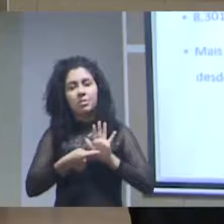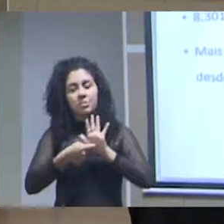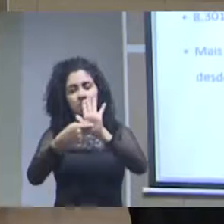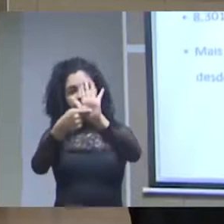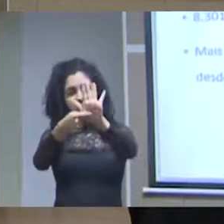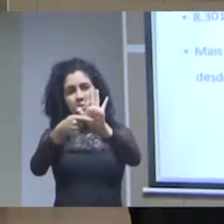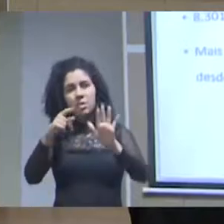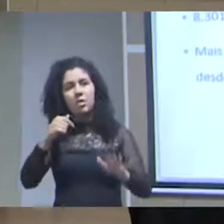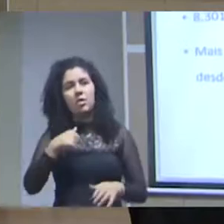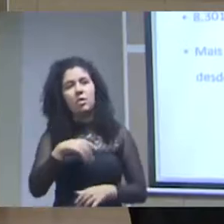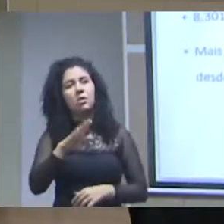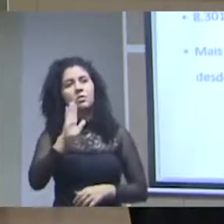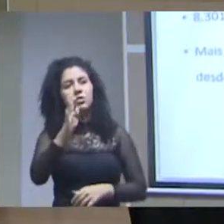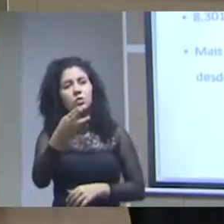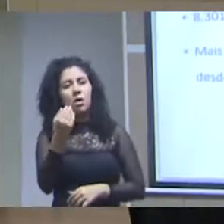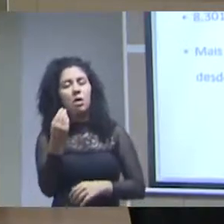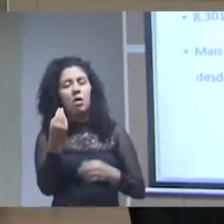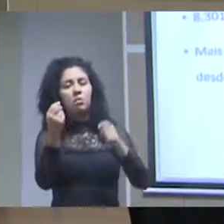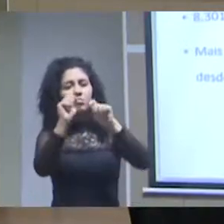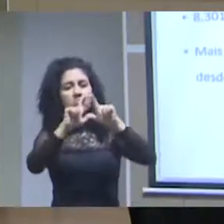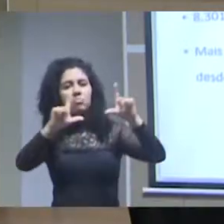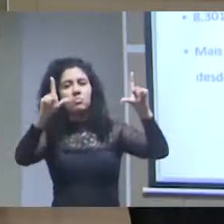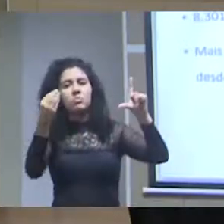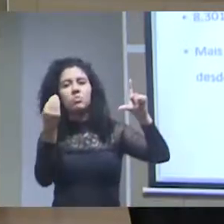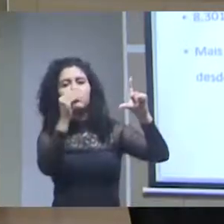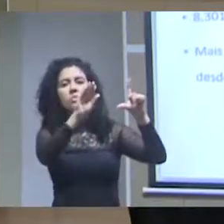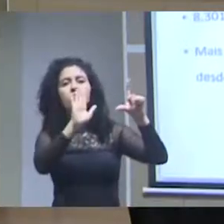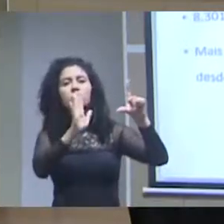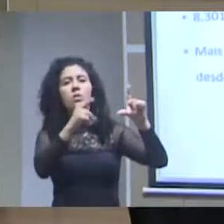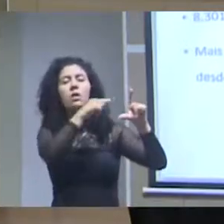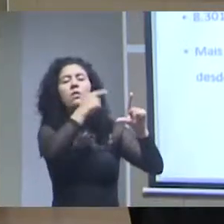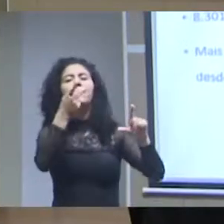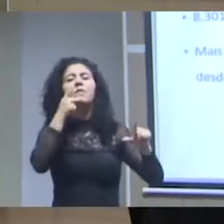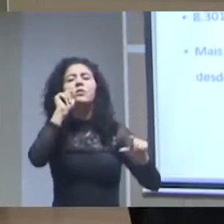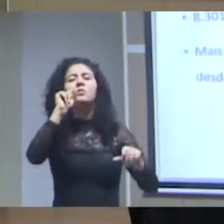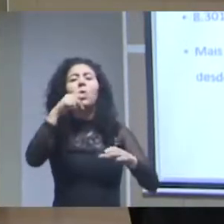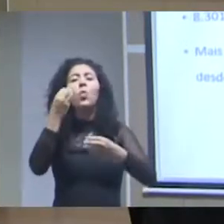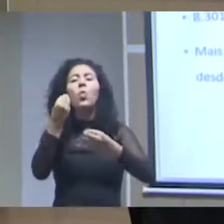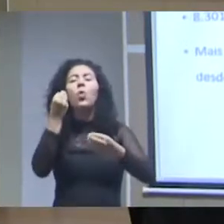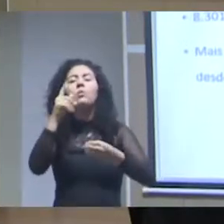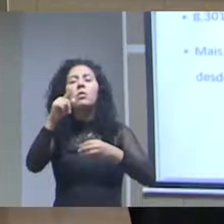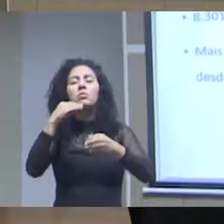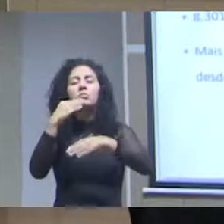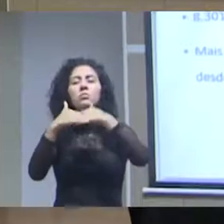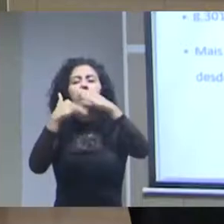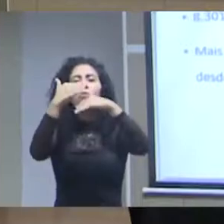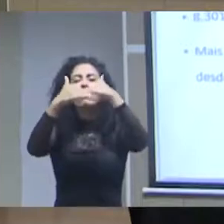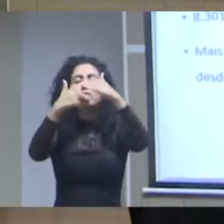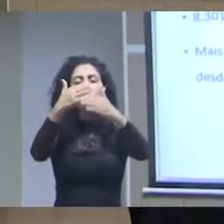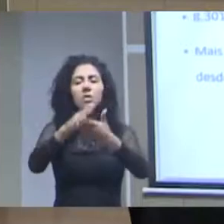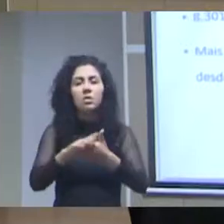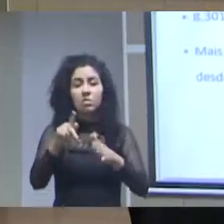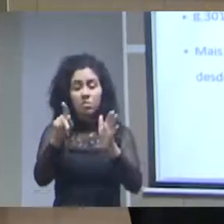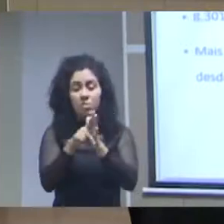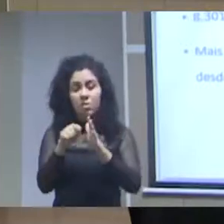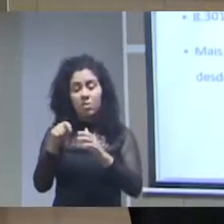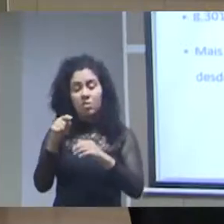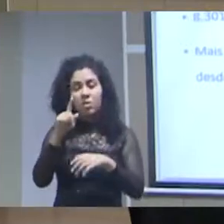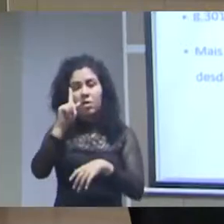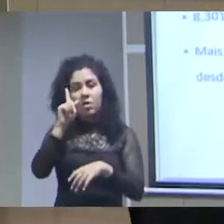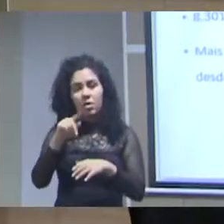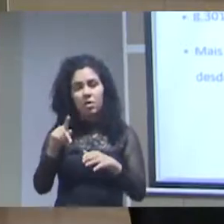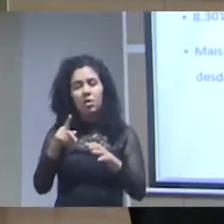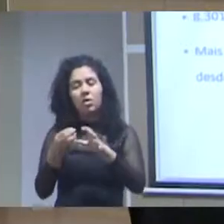é o repositório de conhecimento do IPEA o The Space é a versão brasileira foi produzida pelo IBICT em